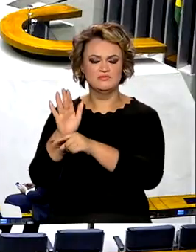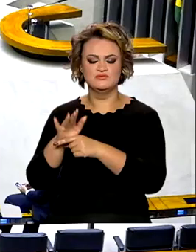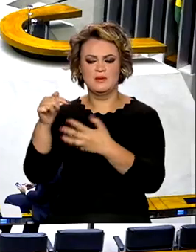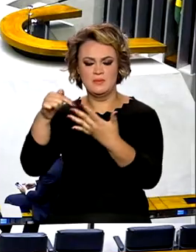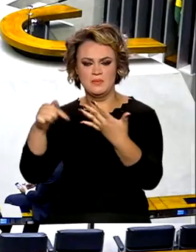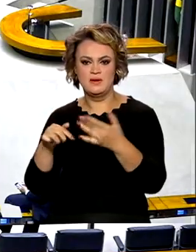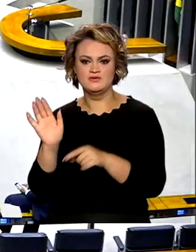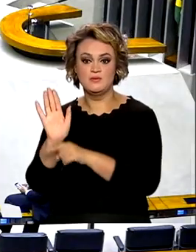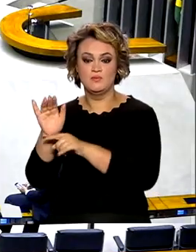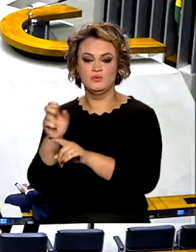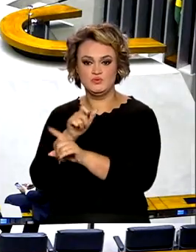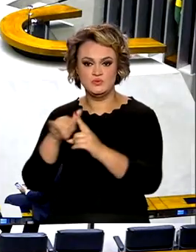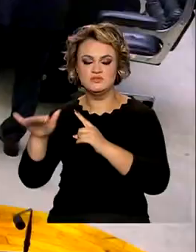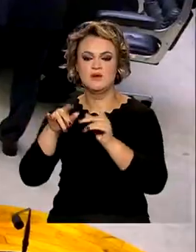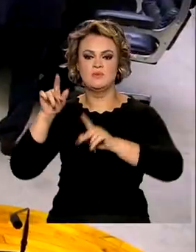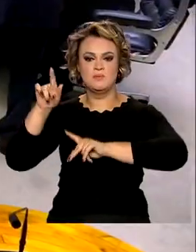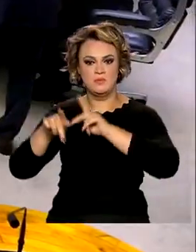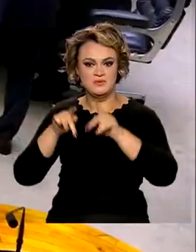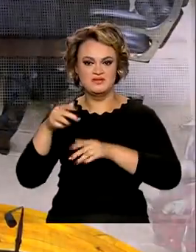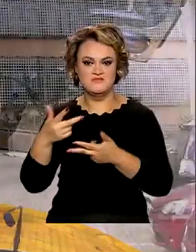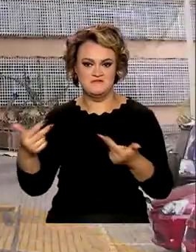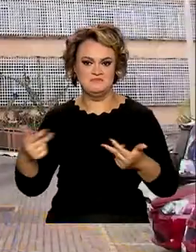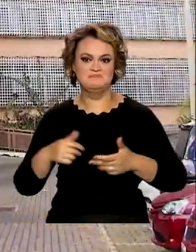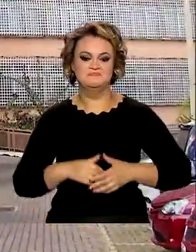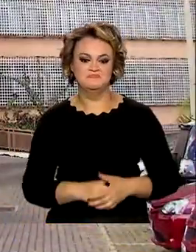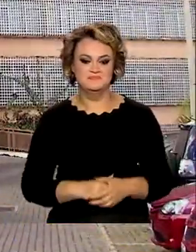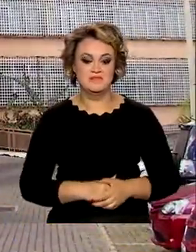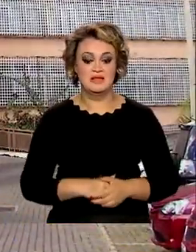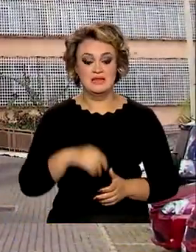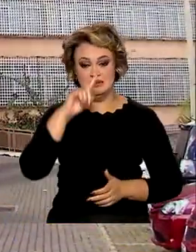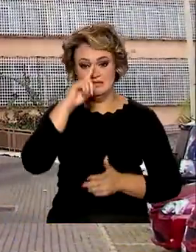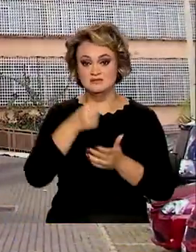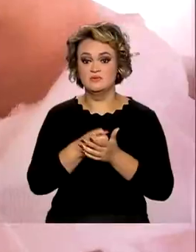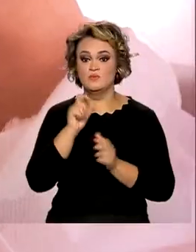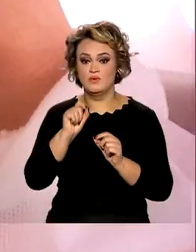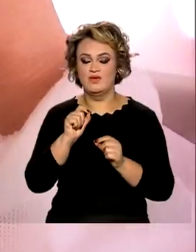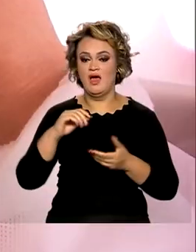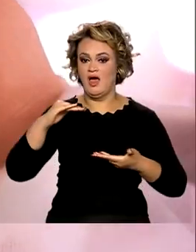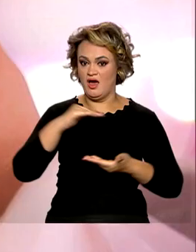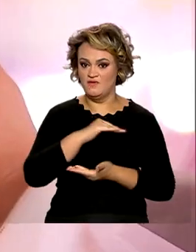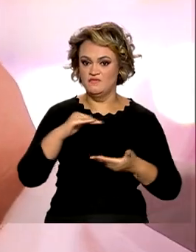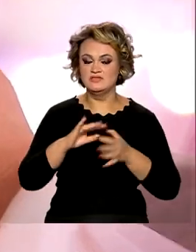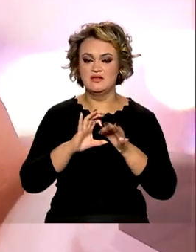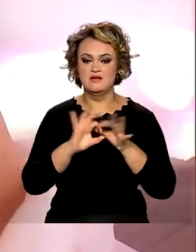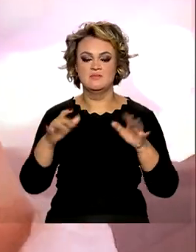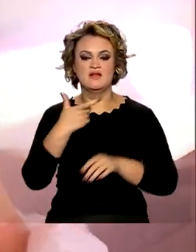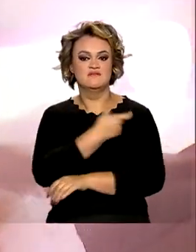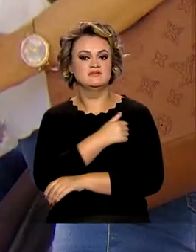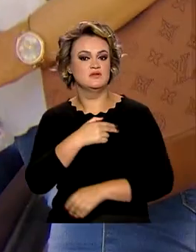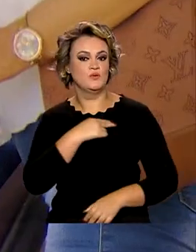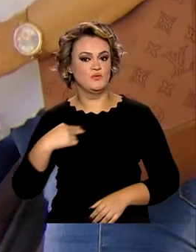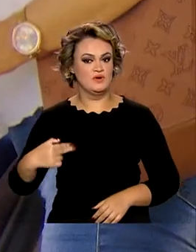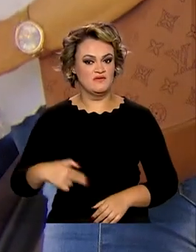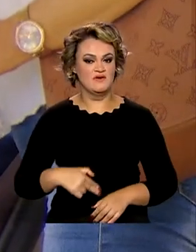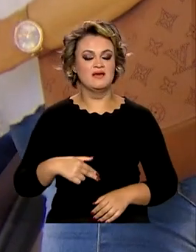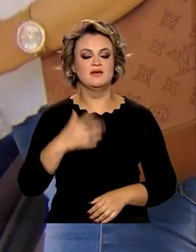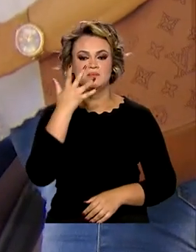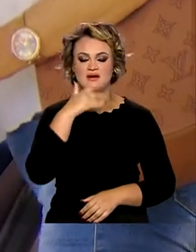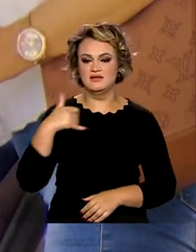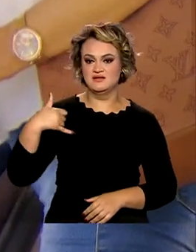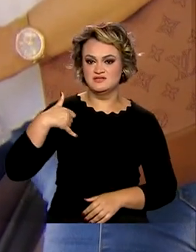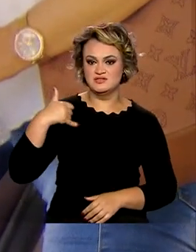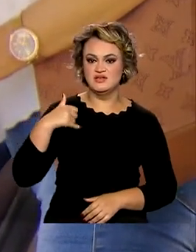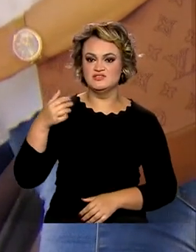programas sociais para a população. Decisão unânime. Anvisa aprova vacina Coronavac para